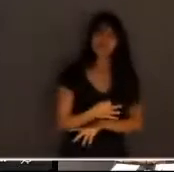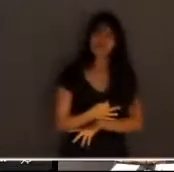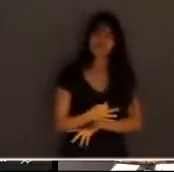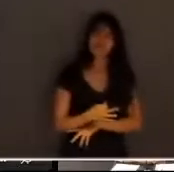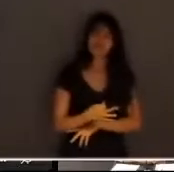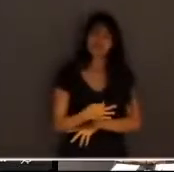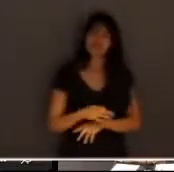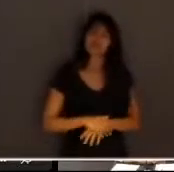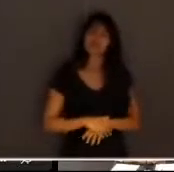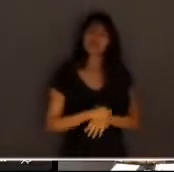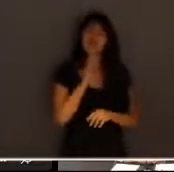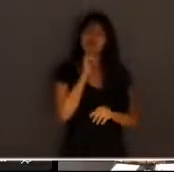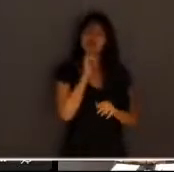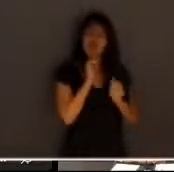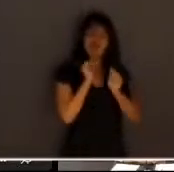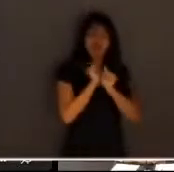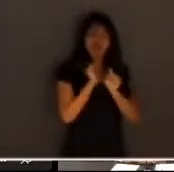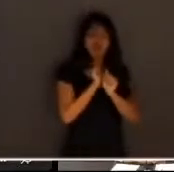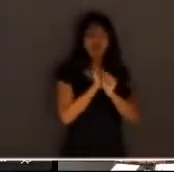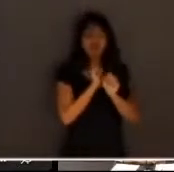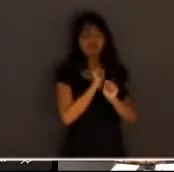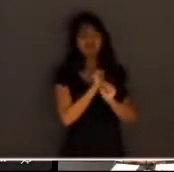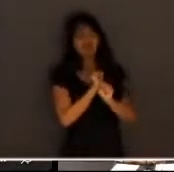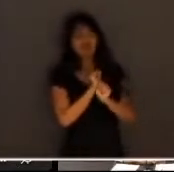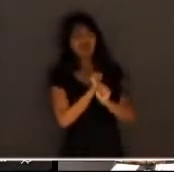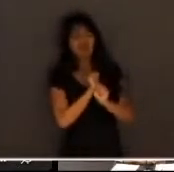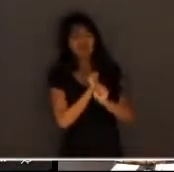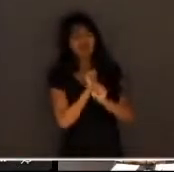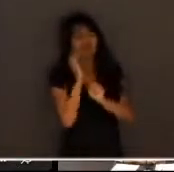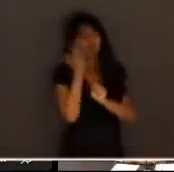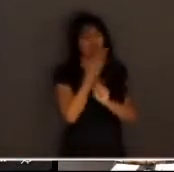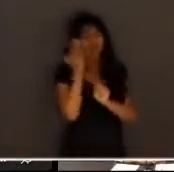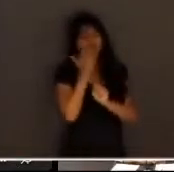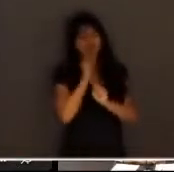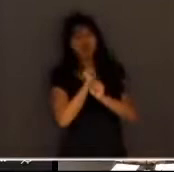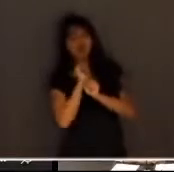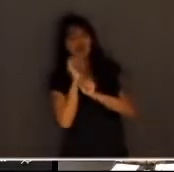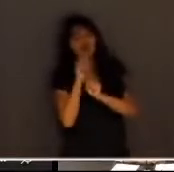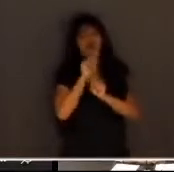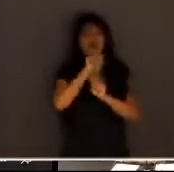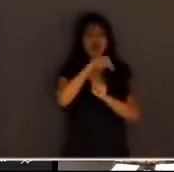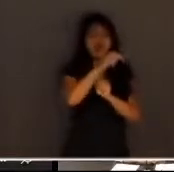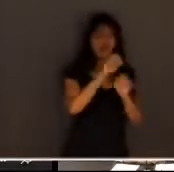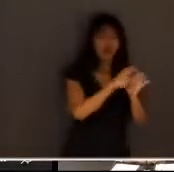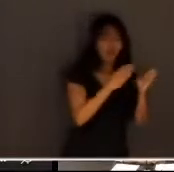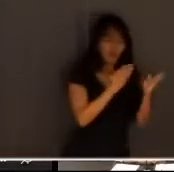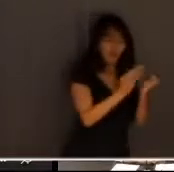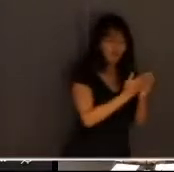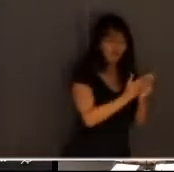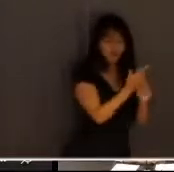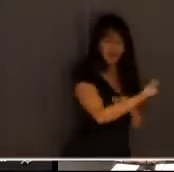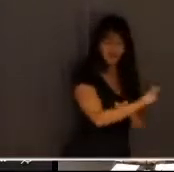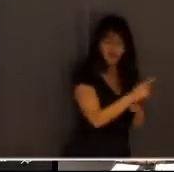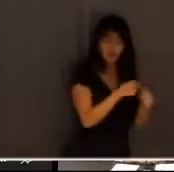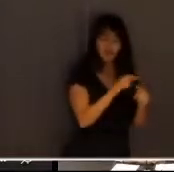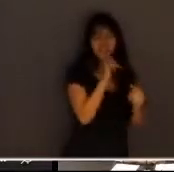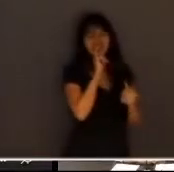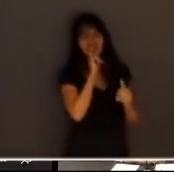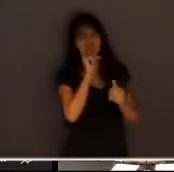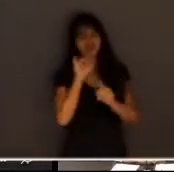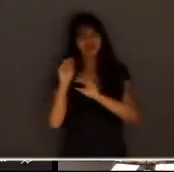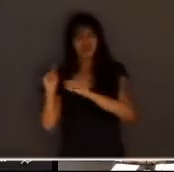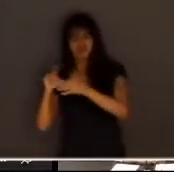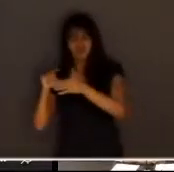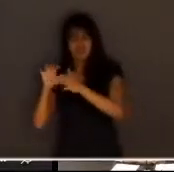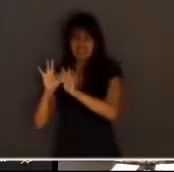nos escaninhos de um fora aguardando novas provas para que o caso seja reaberto do que nós levarmos um caso fraco de provas ao júri